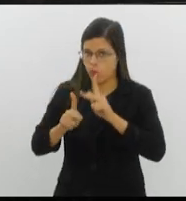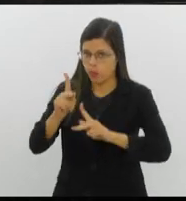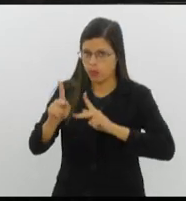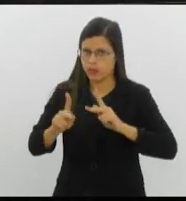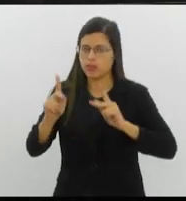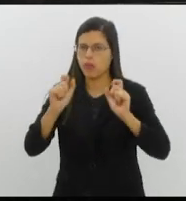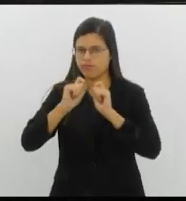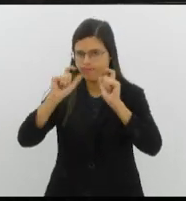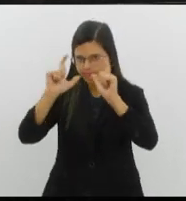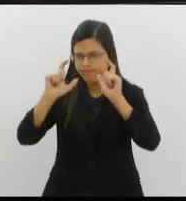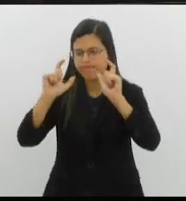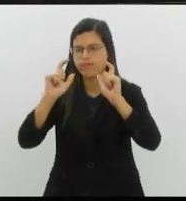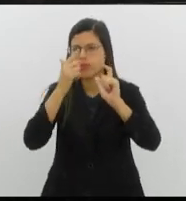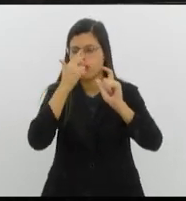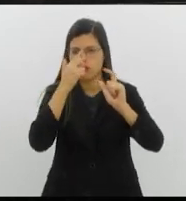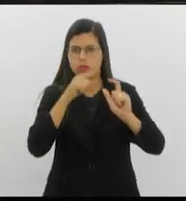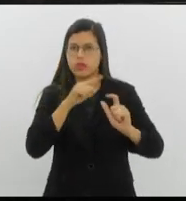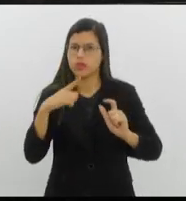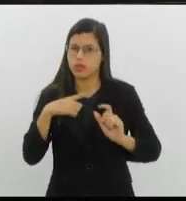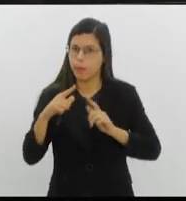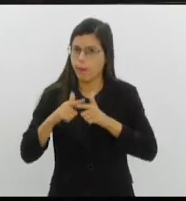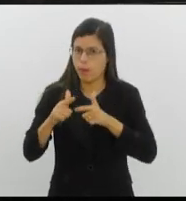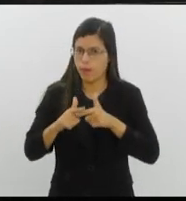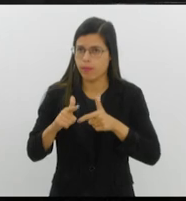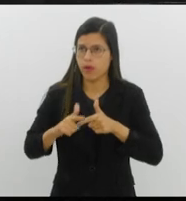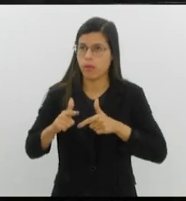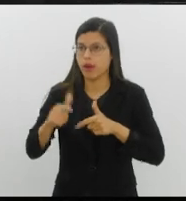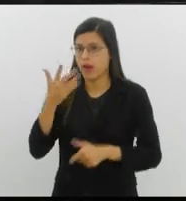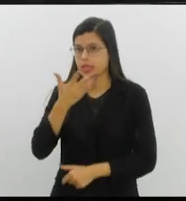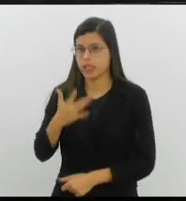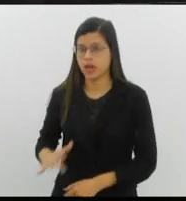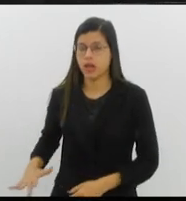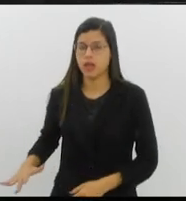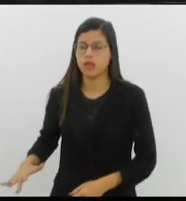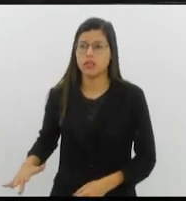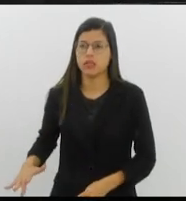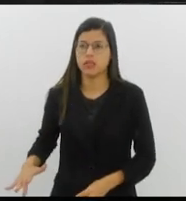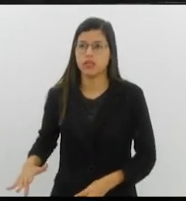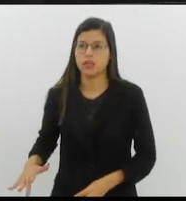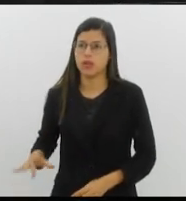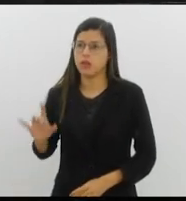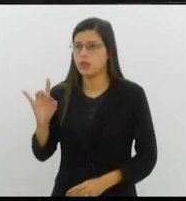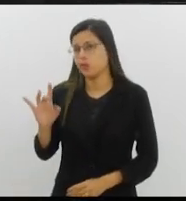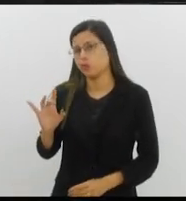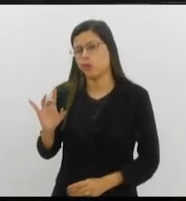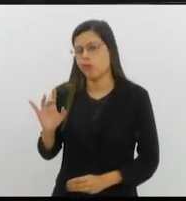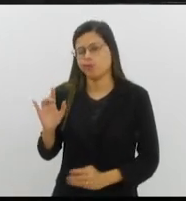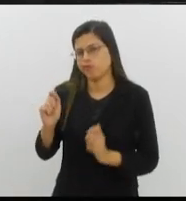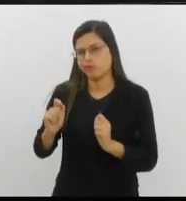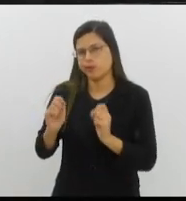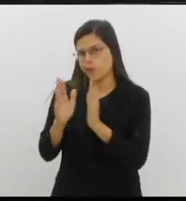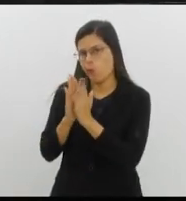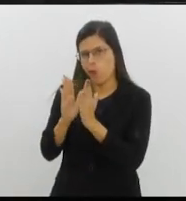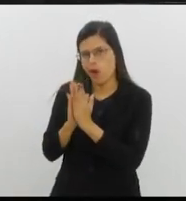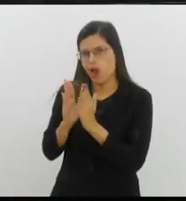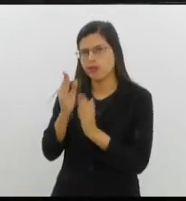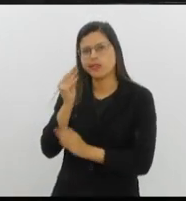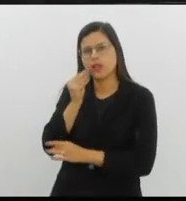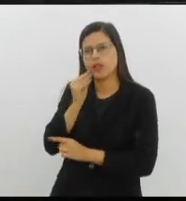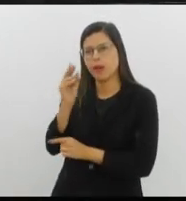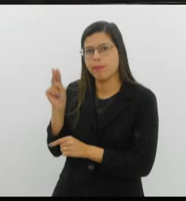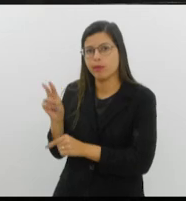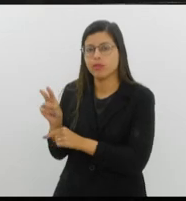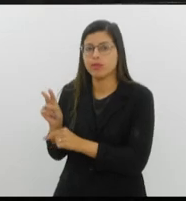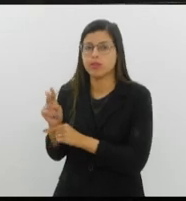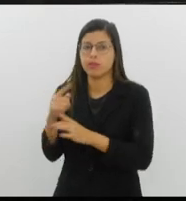acordando. E vocês vão ter cada vez mais problemas. E as crianças, eu só posso rezar por vocês e tentar proteger vocês, porque o